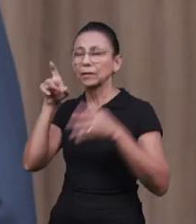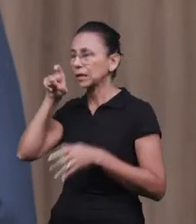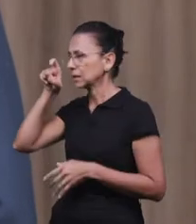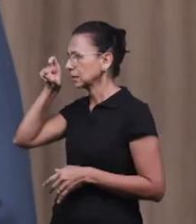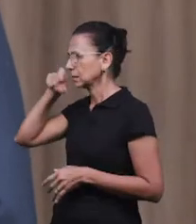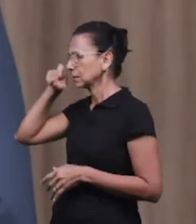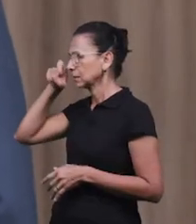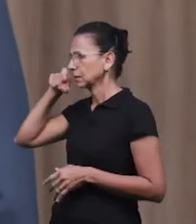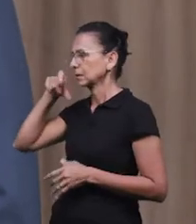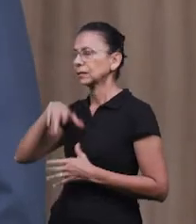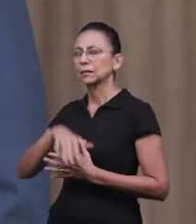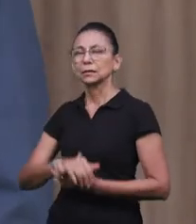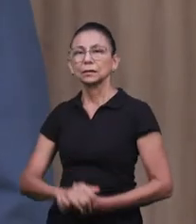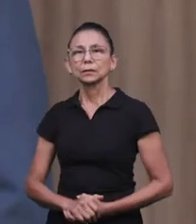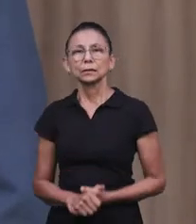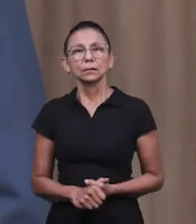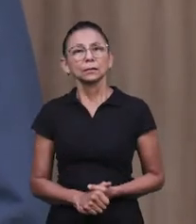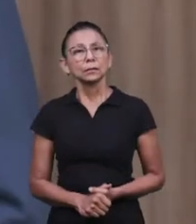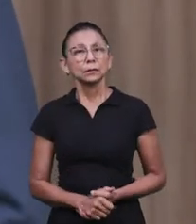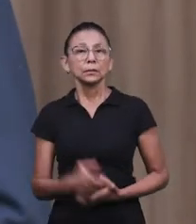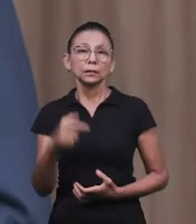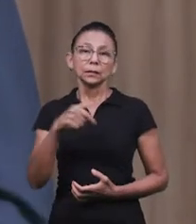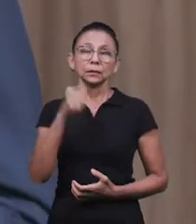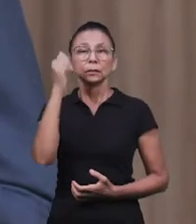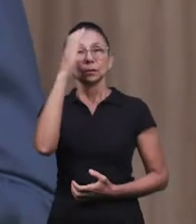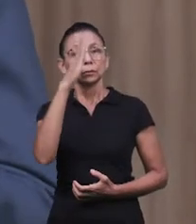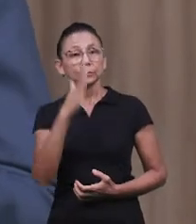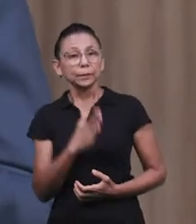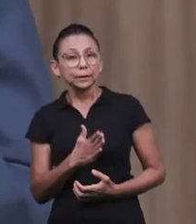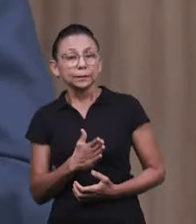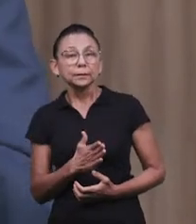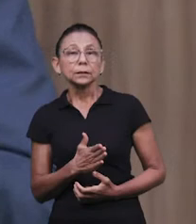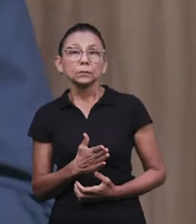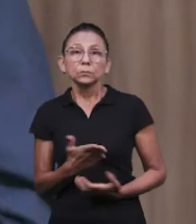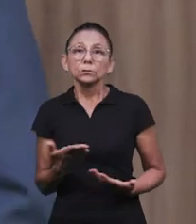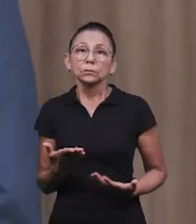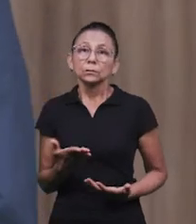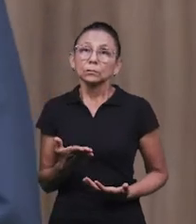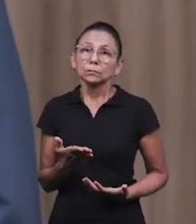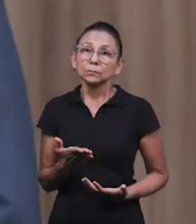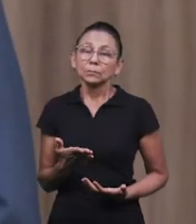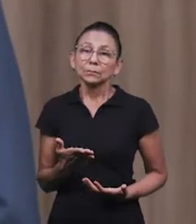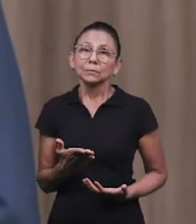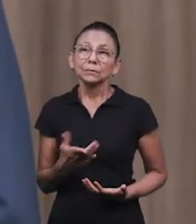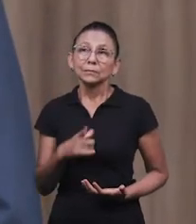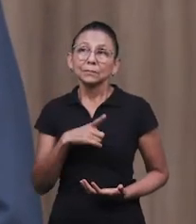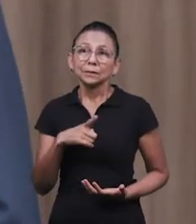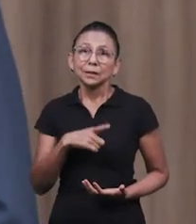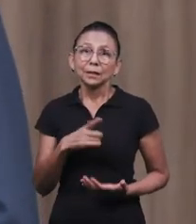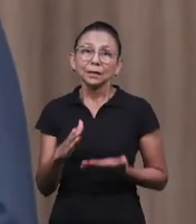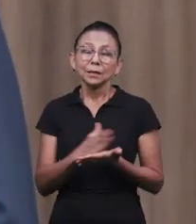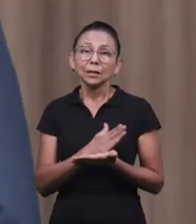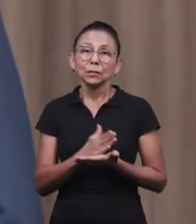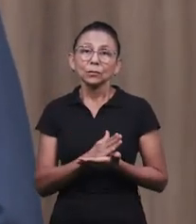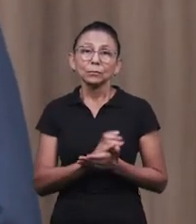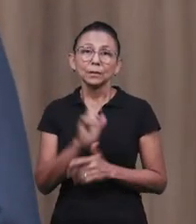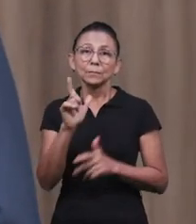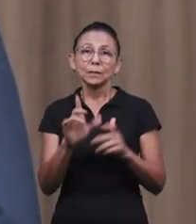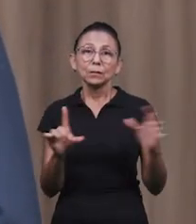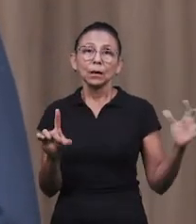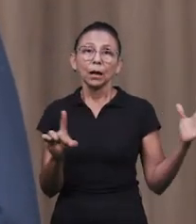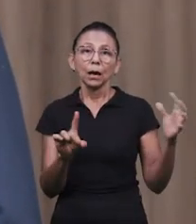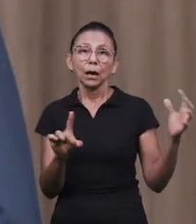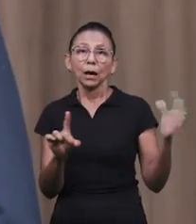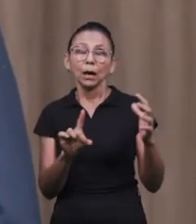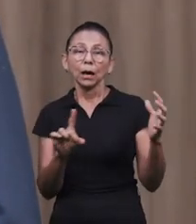cultura brasileira, vem do Brasil, é importado o negócio, e chega, e as pessoas vão assimilando, daqui a pouco já está, já faz parte